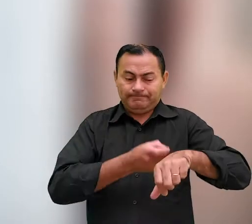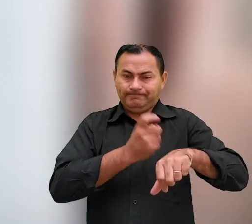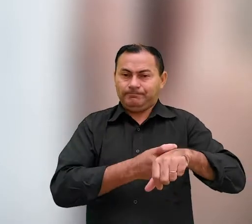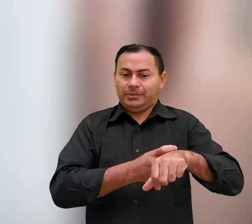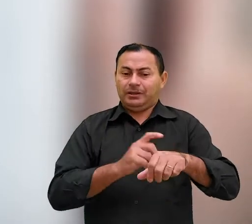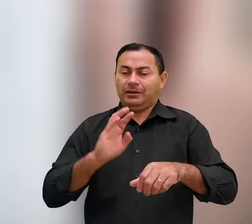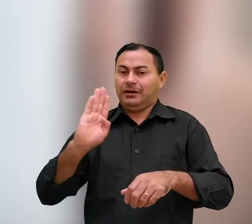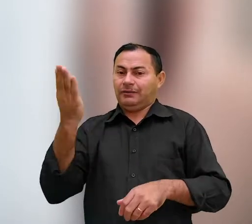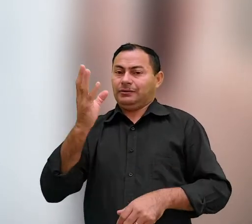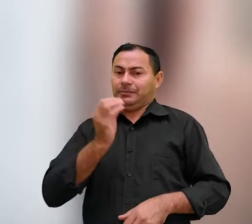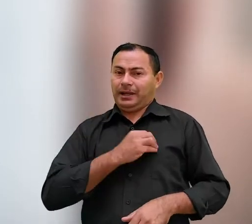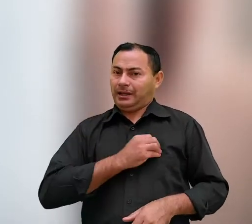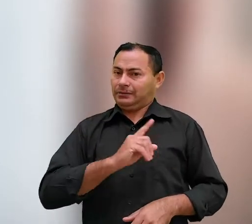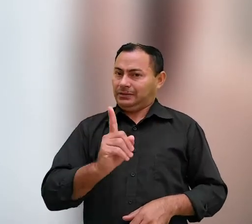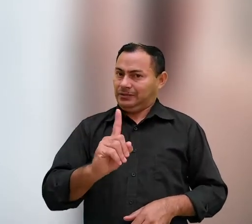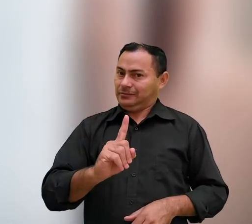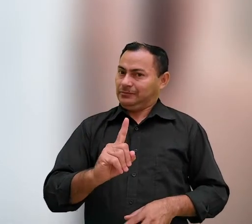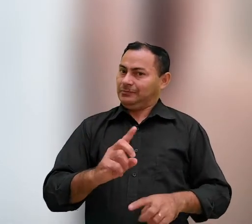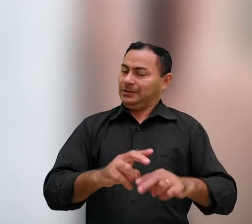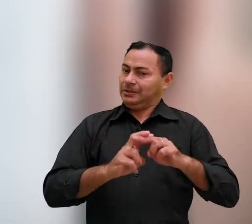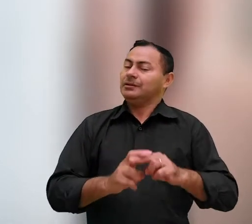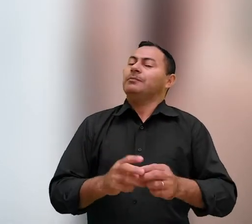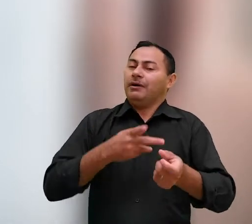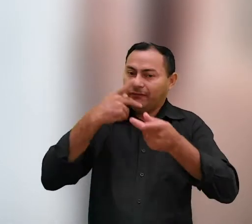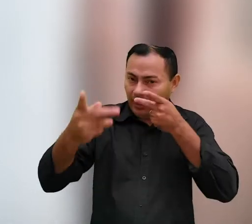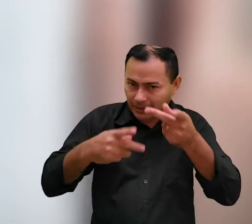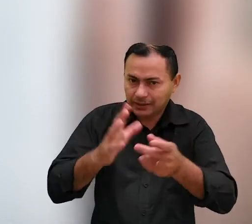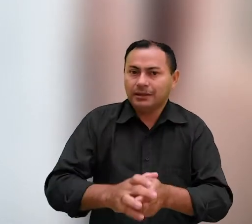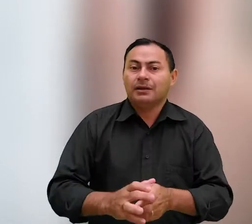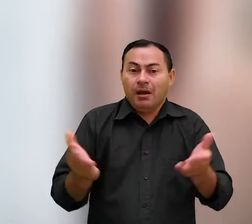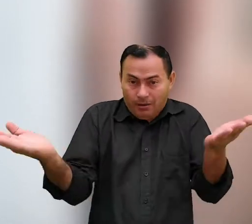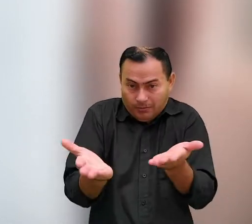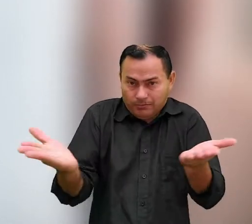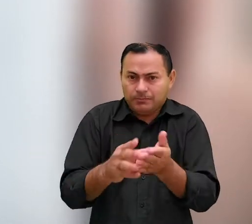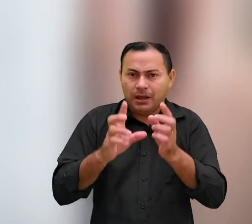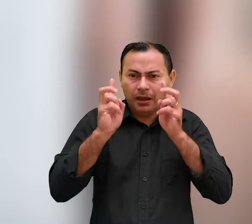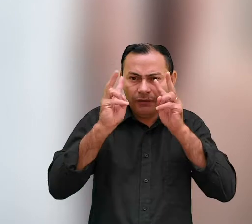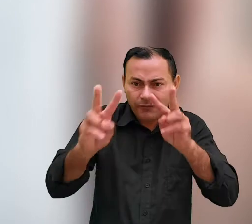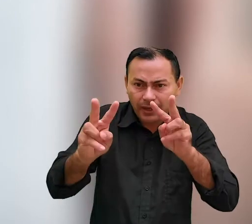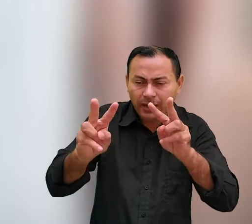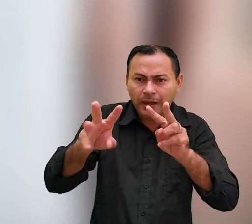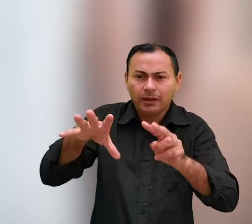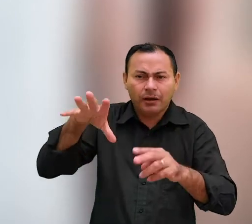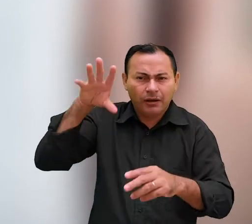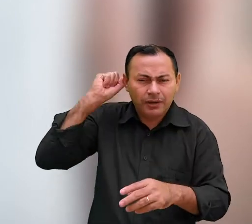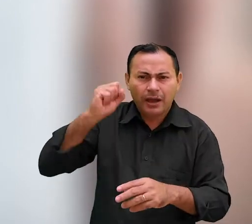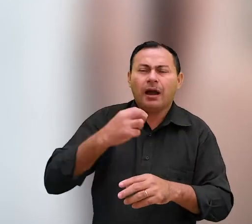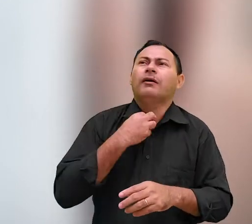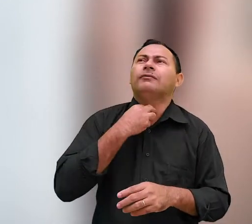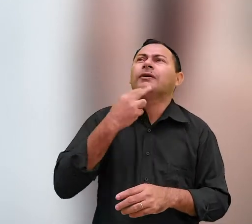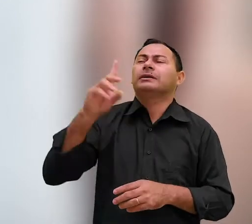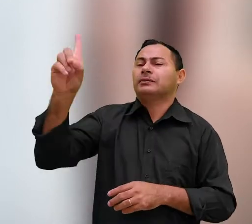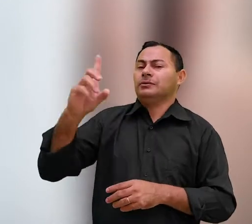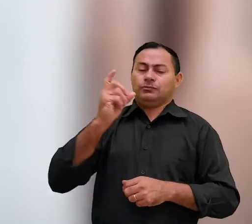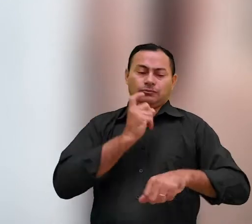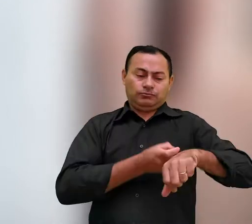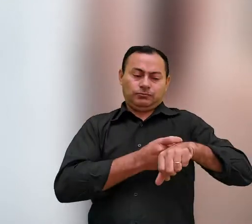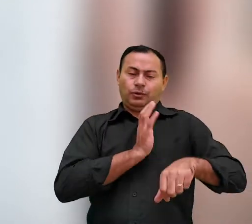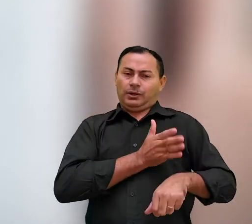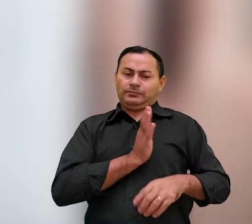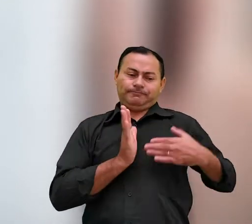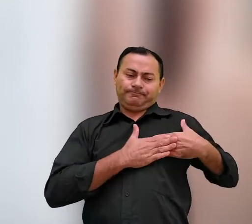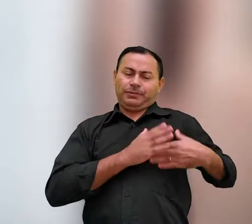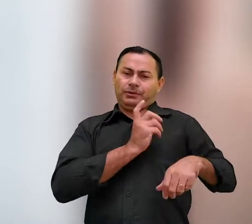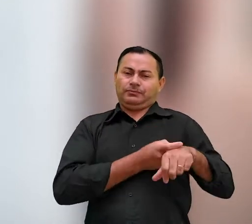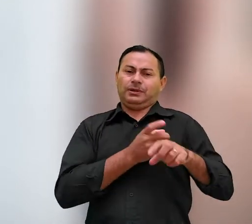endurecido pelo engano do pecado Por isso é que se diz Se hoje vocês ouvirem a sua voz não endureçam